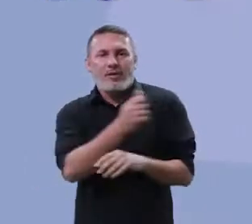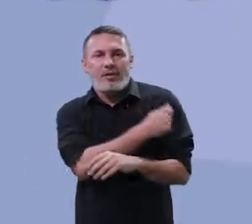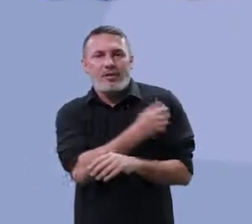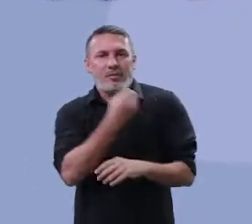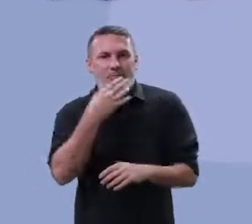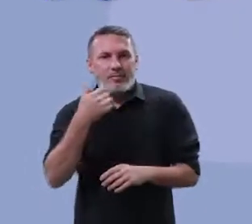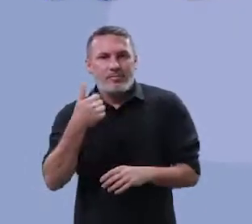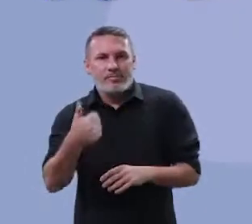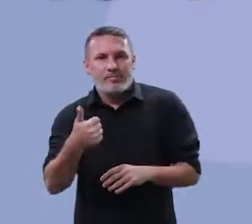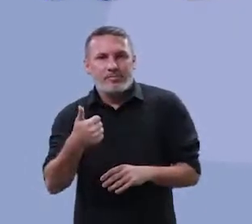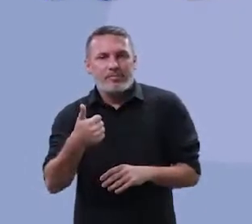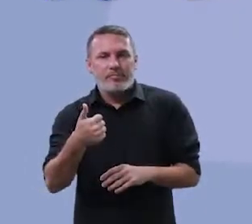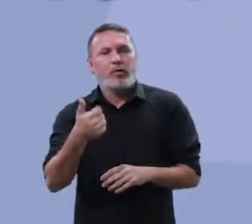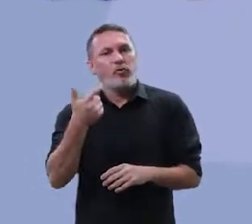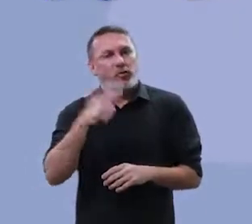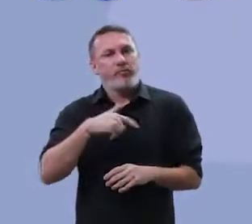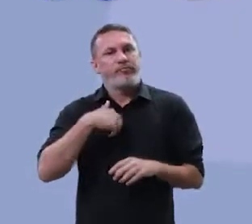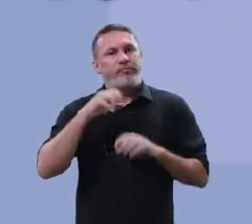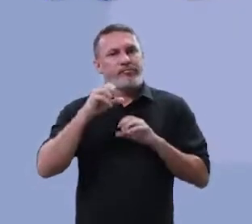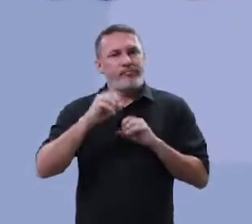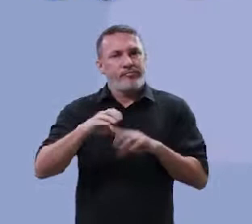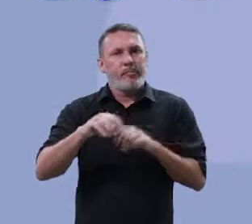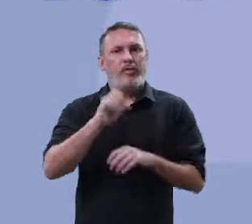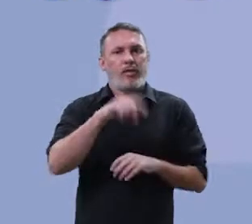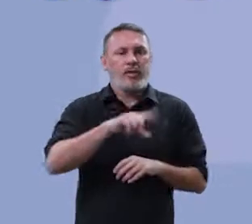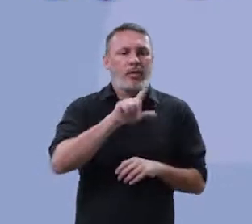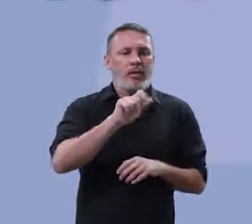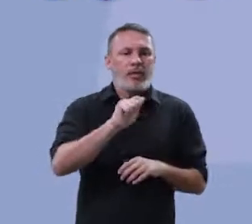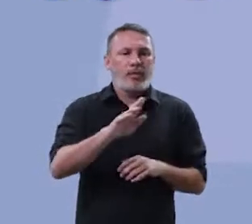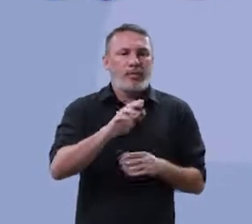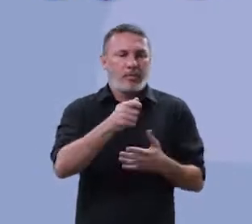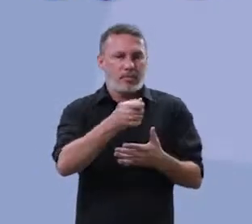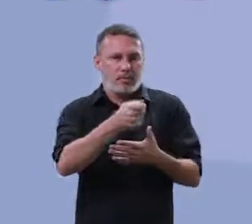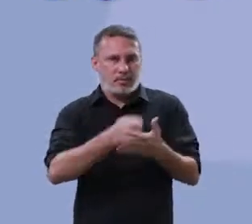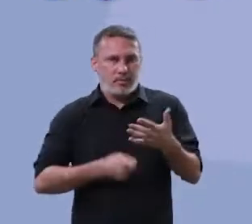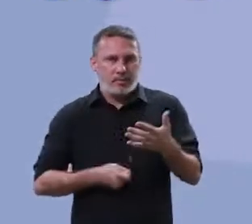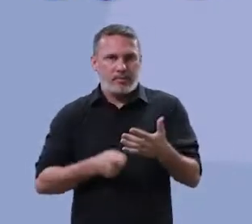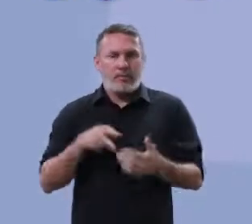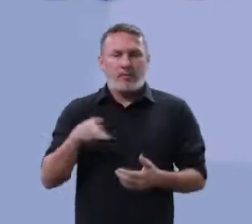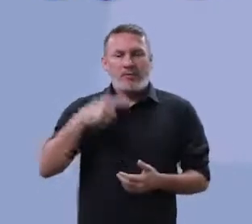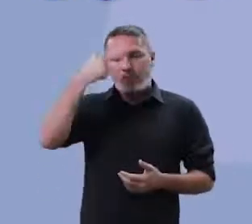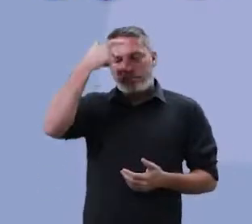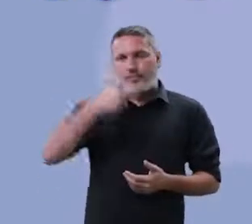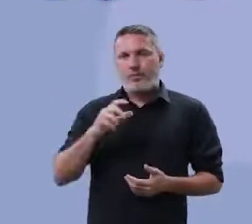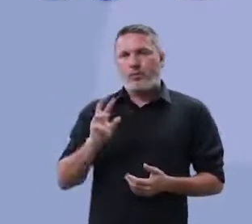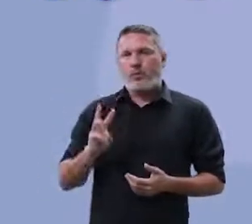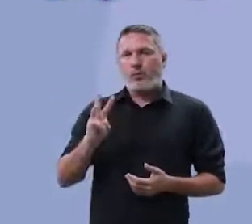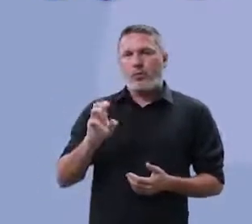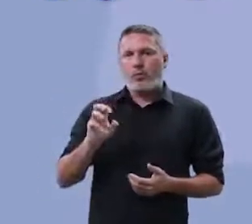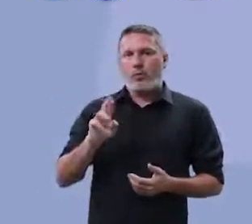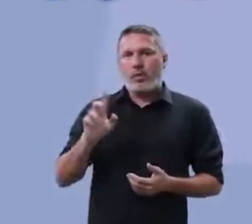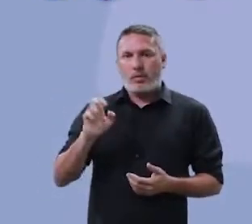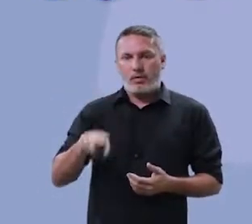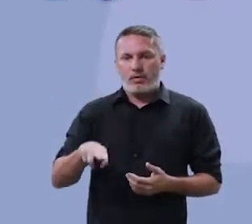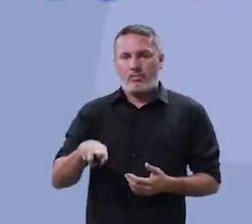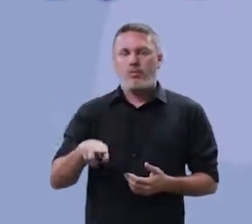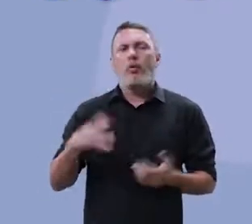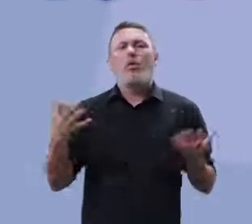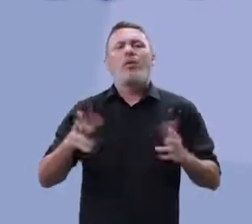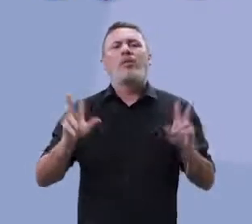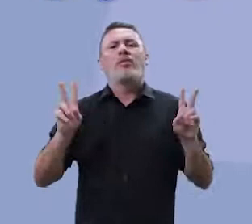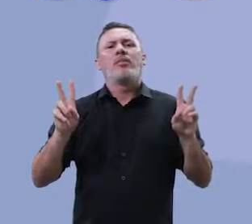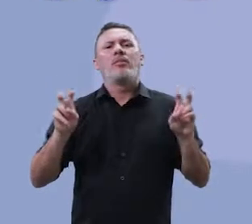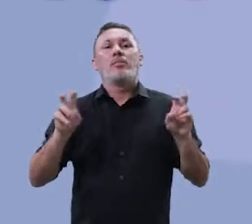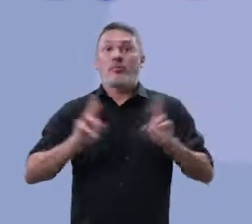Olá, aluno, tudo bem? Mais uma aula do nosso laboratório de redação. Professor Werling aqui e hoje nós vamos